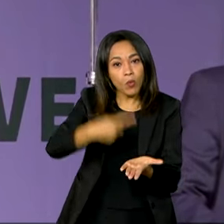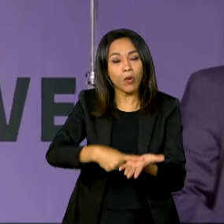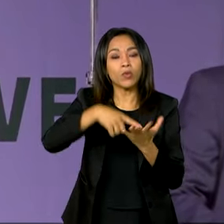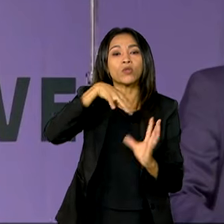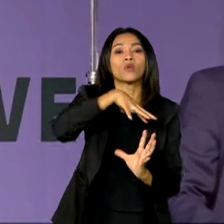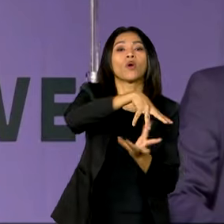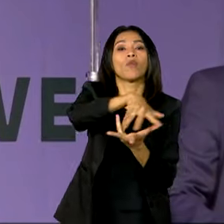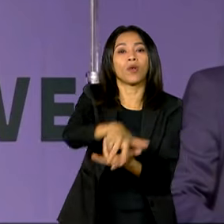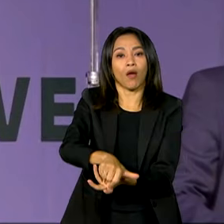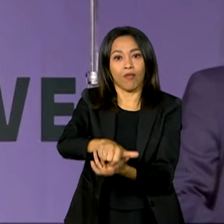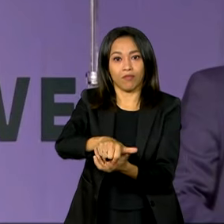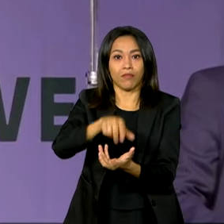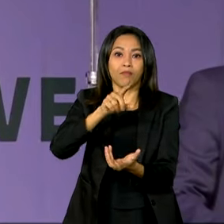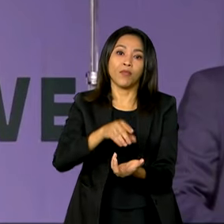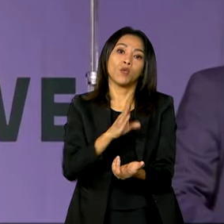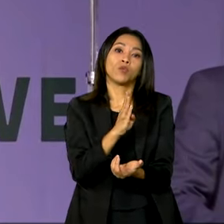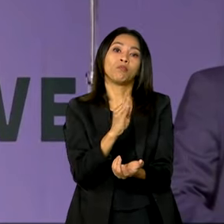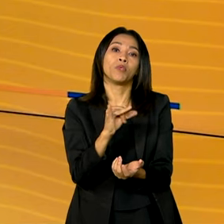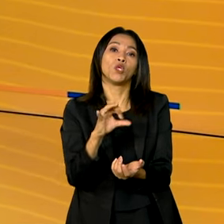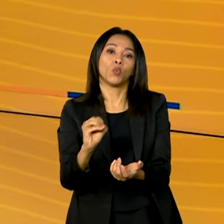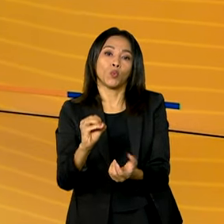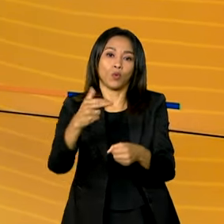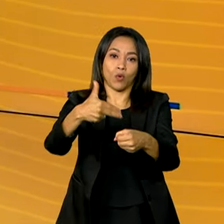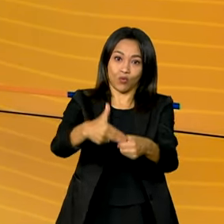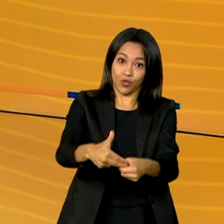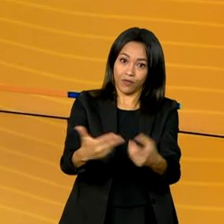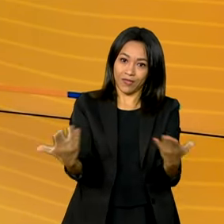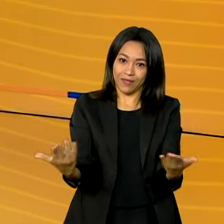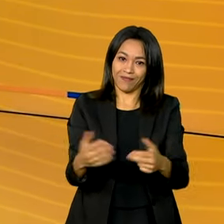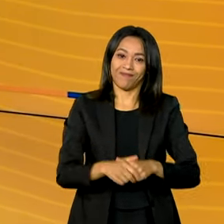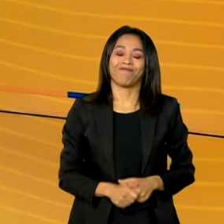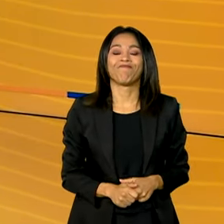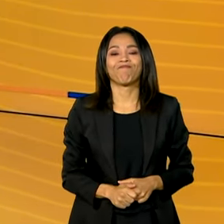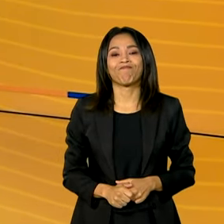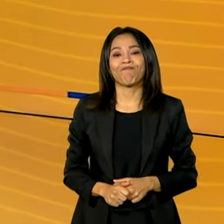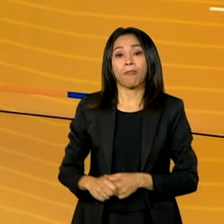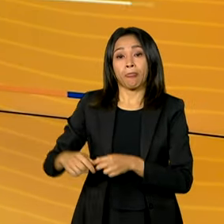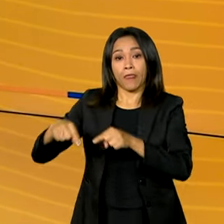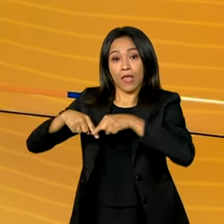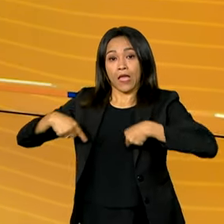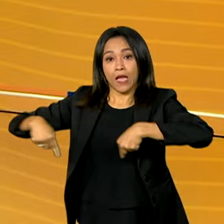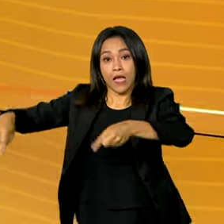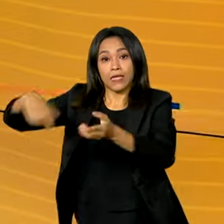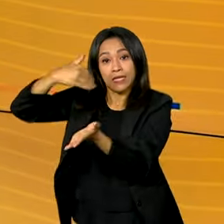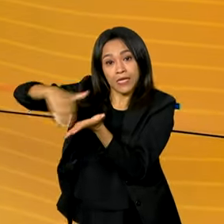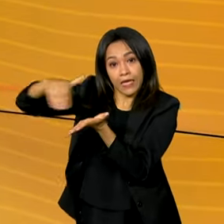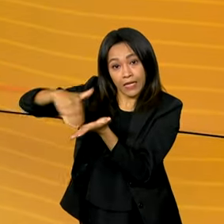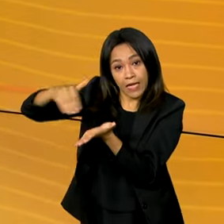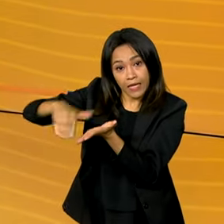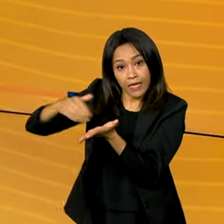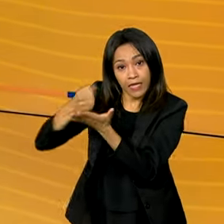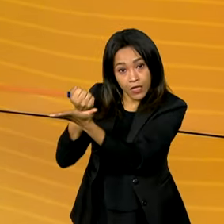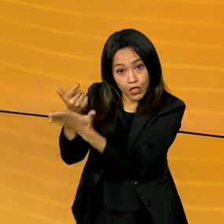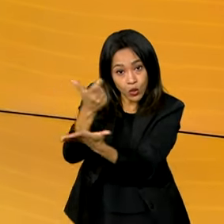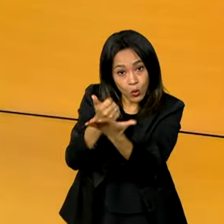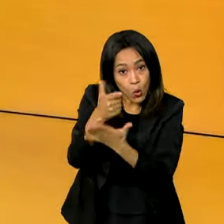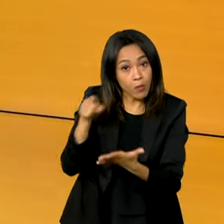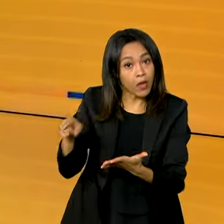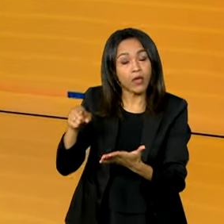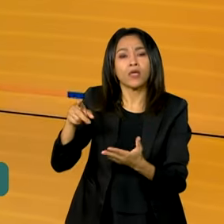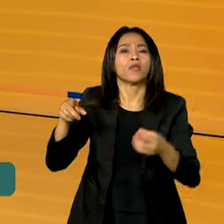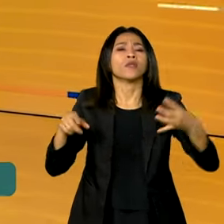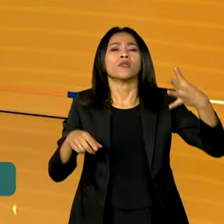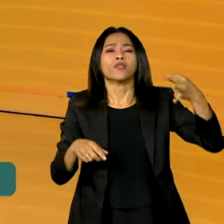pelos biocombustíveis. A Secretaria Nacional do Consumidor negou o recurso